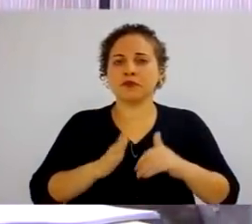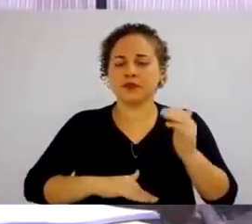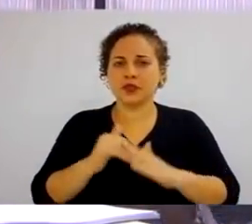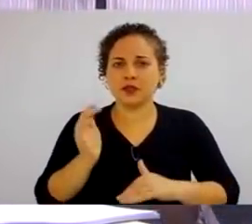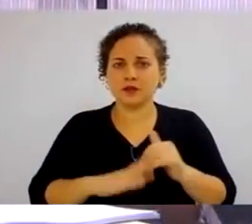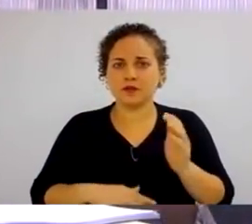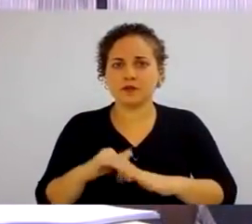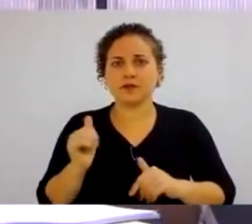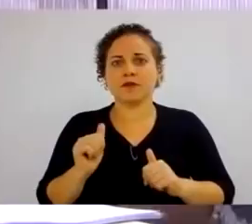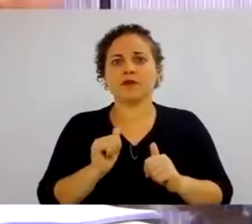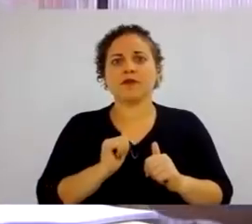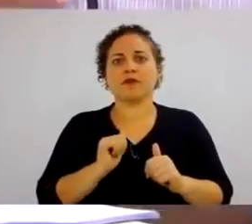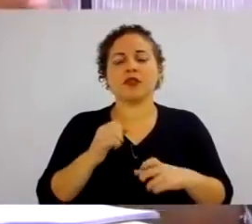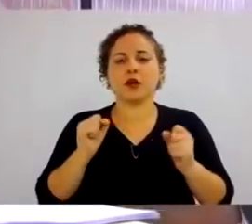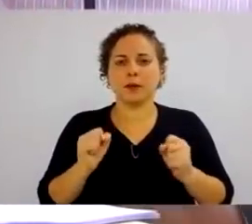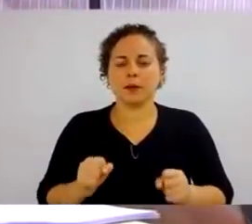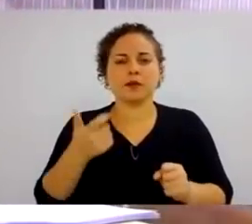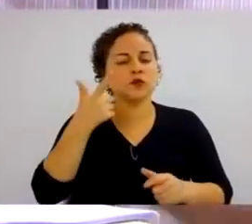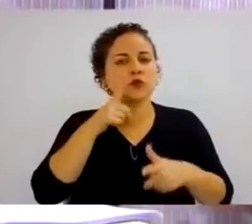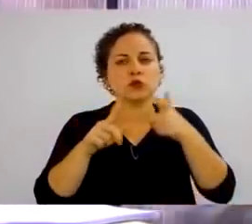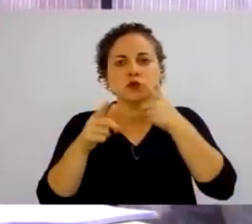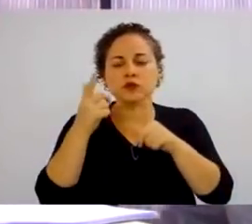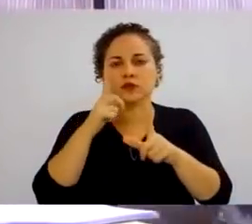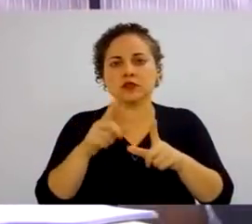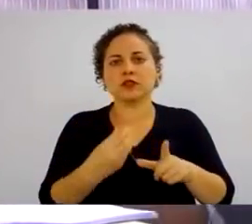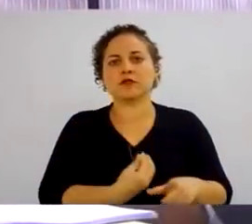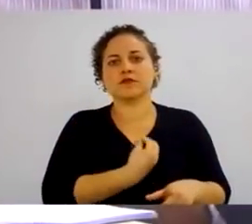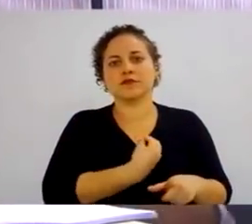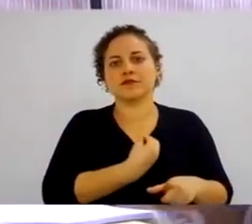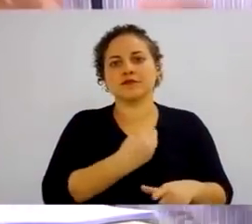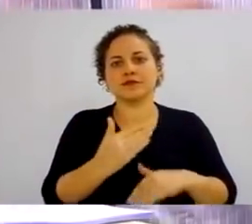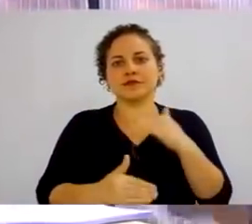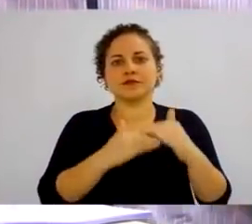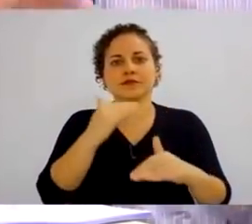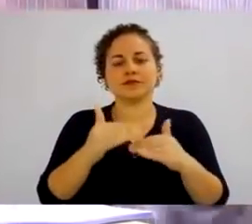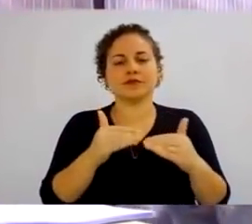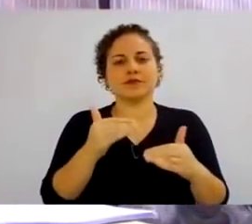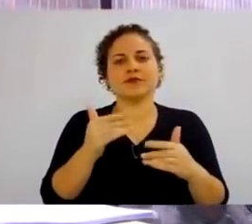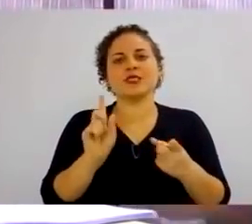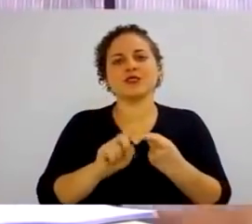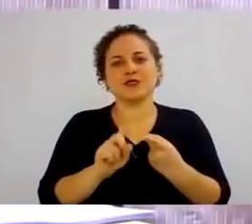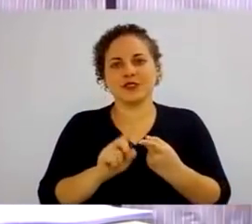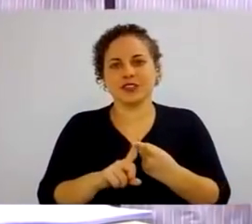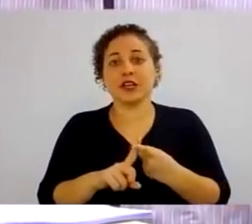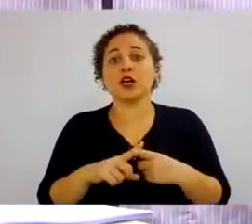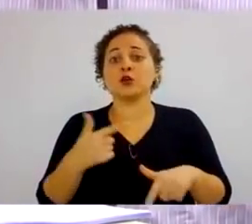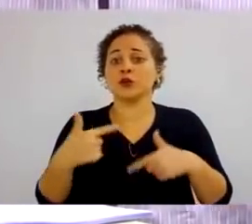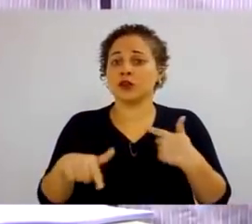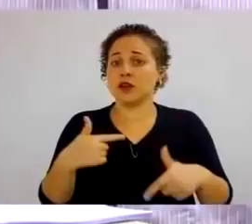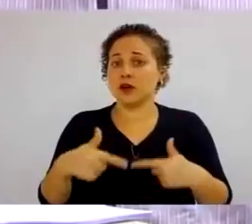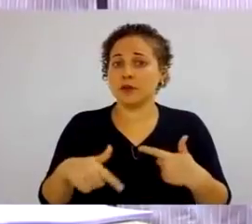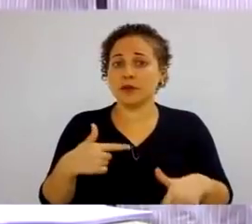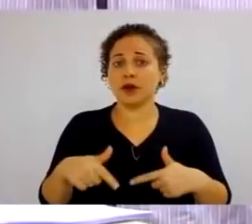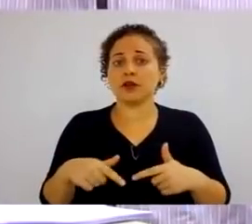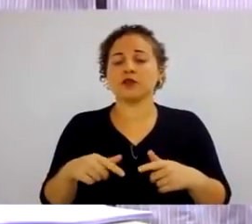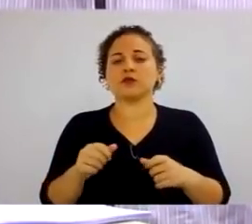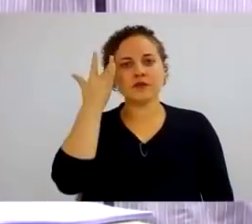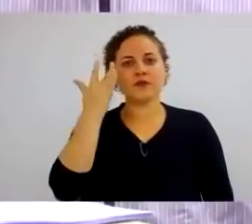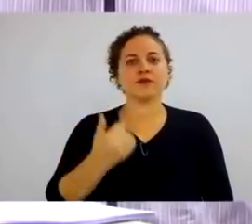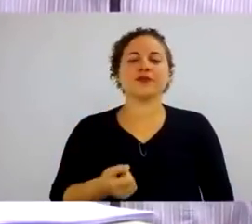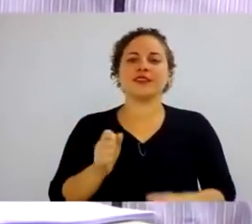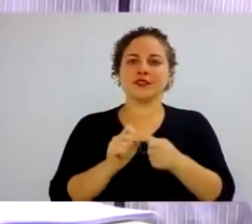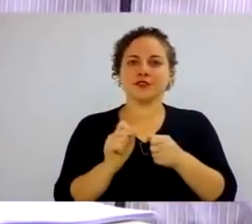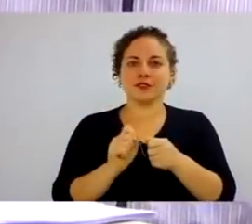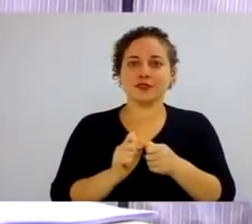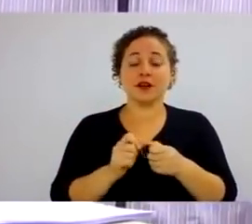pessoa pode desenvolver ao longo do seu desenvolvimento do cargo na qual está ocupando.